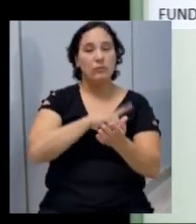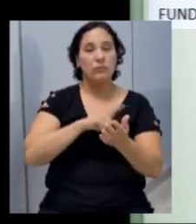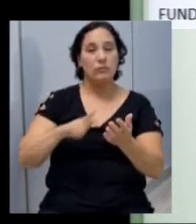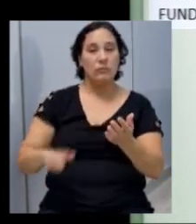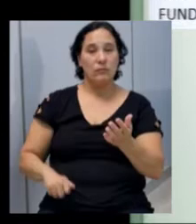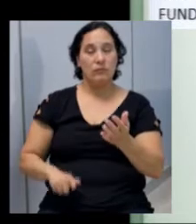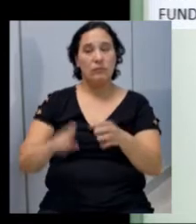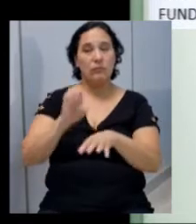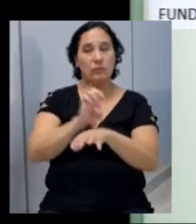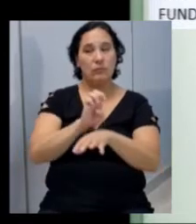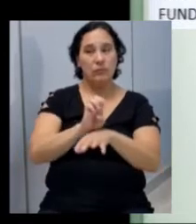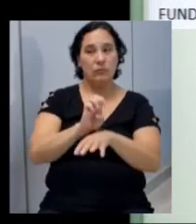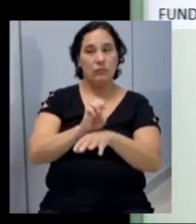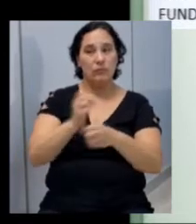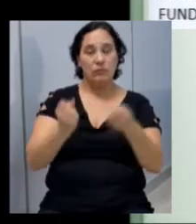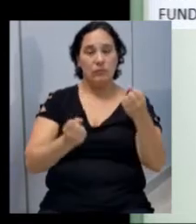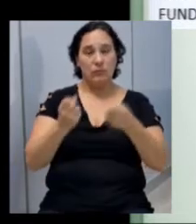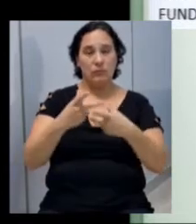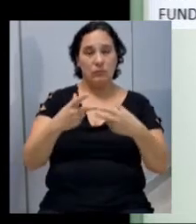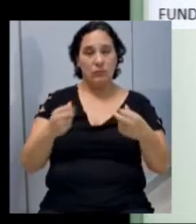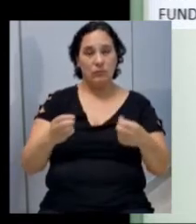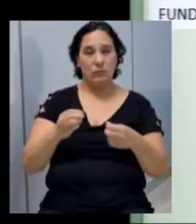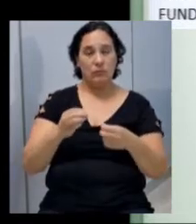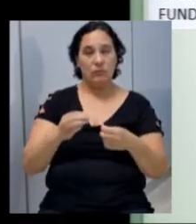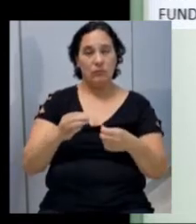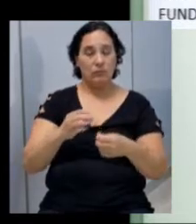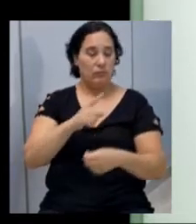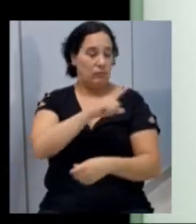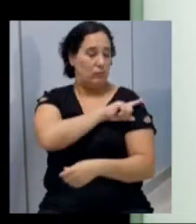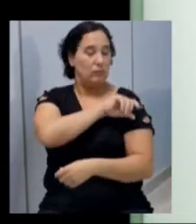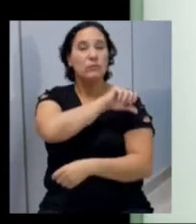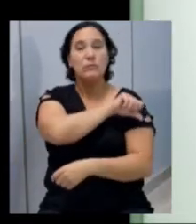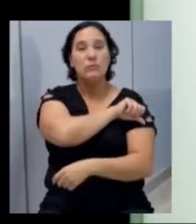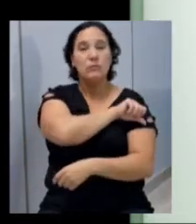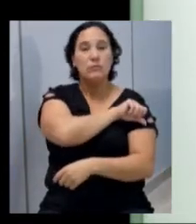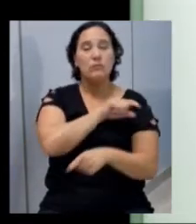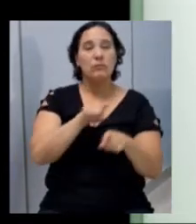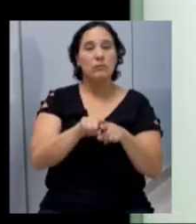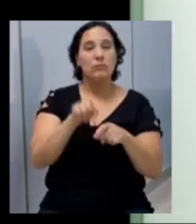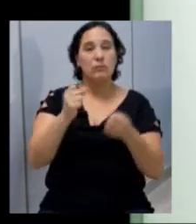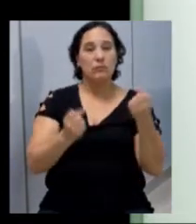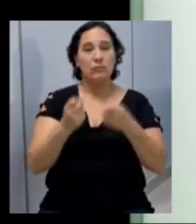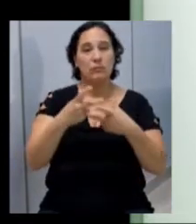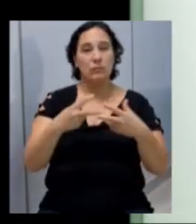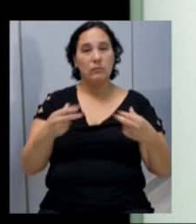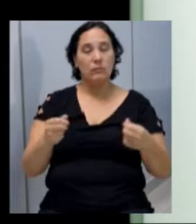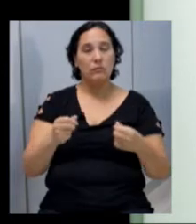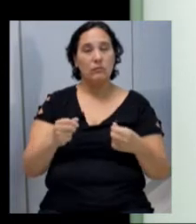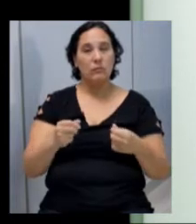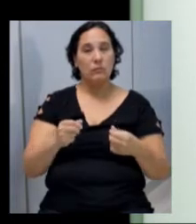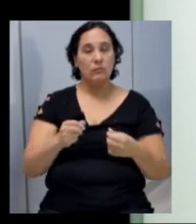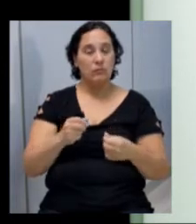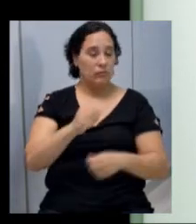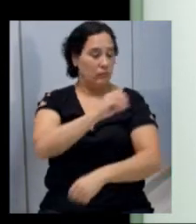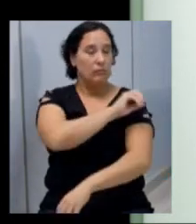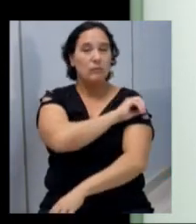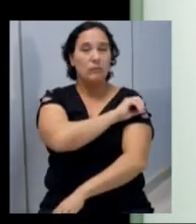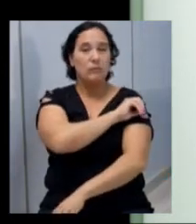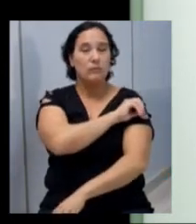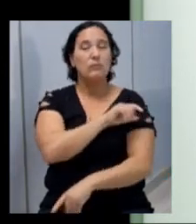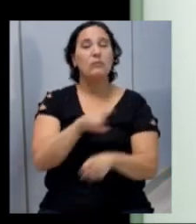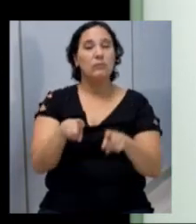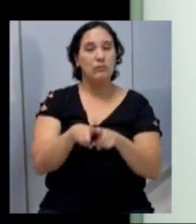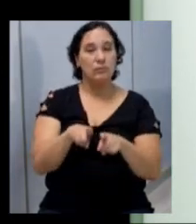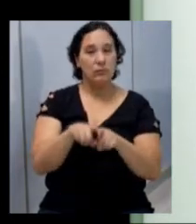Estado, do transporte escolar do ensino fundamental e também do transporte escolar do ensino infantil, assim